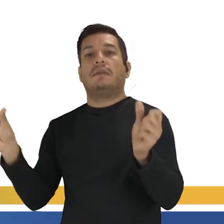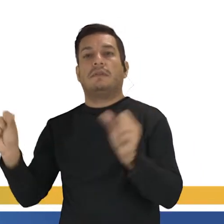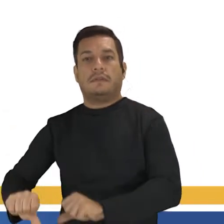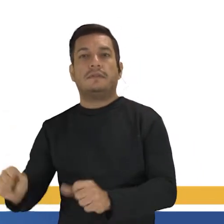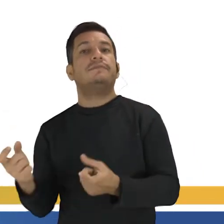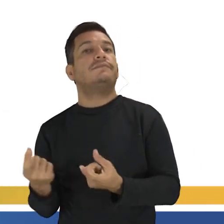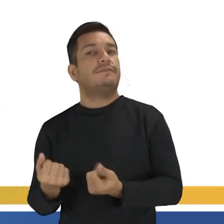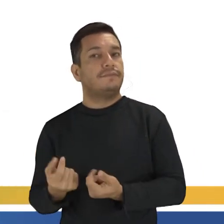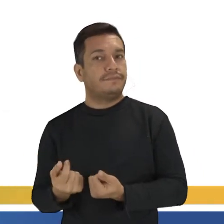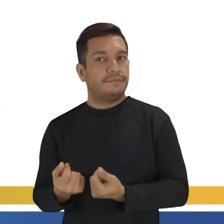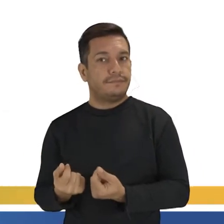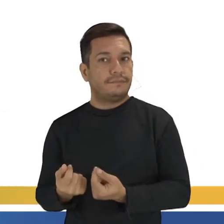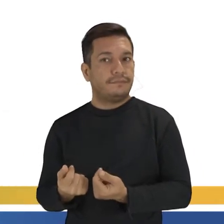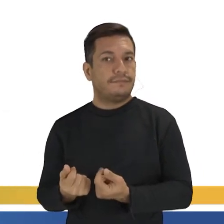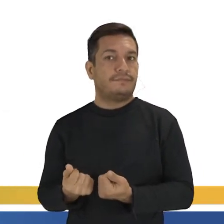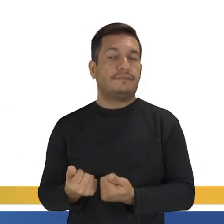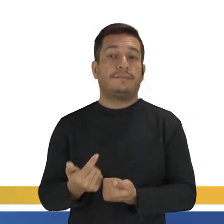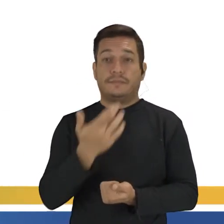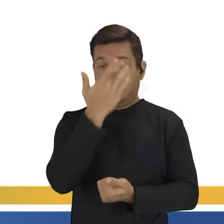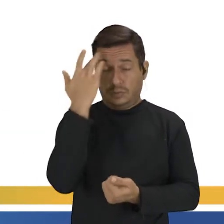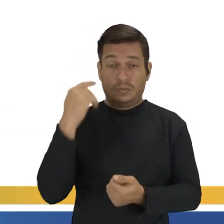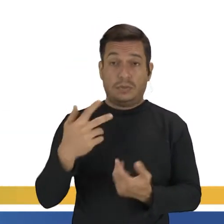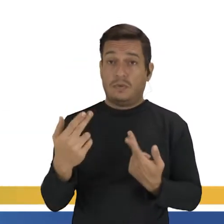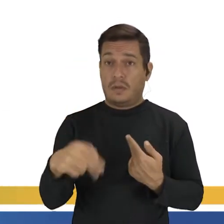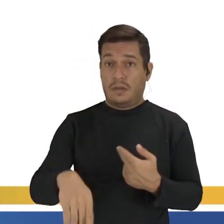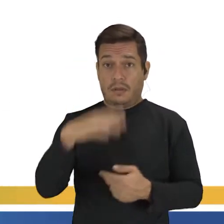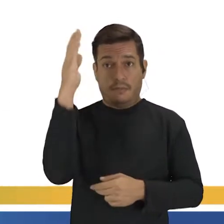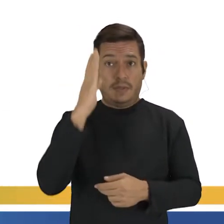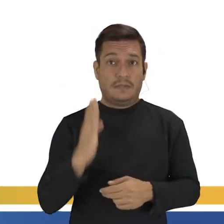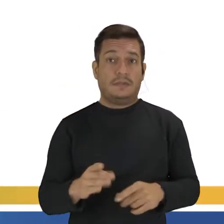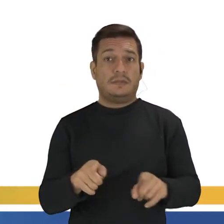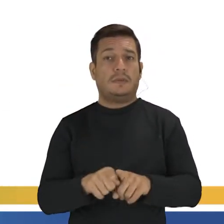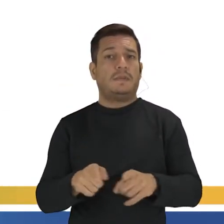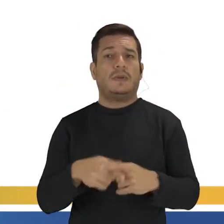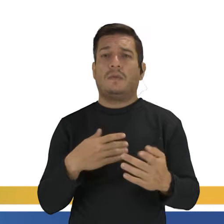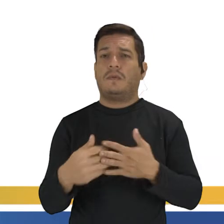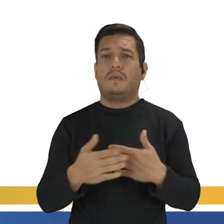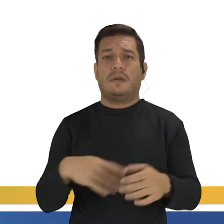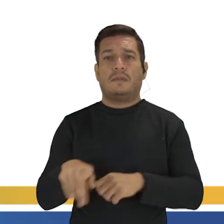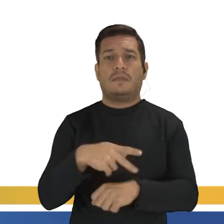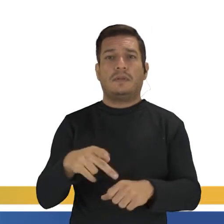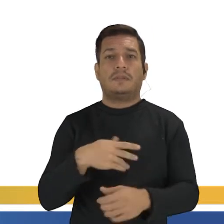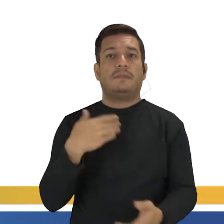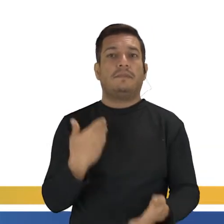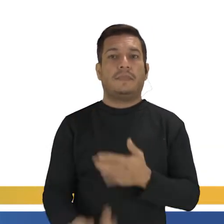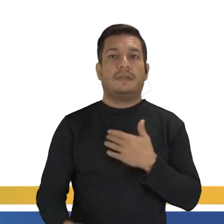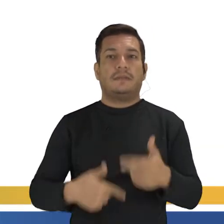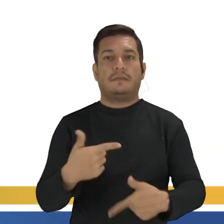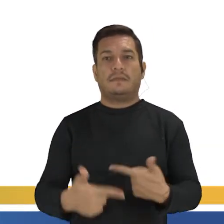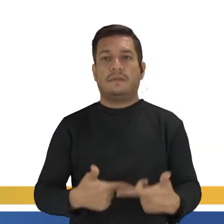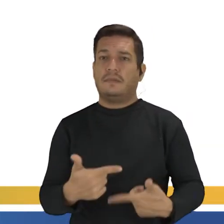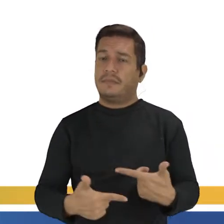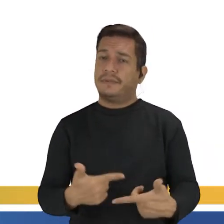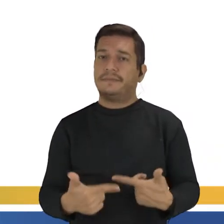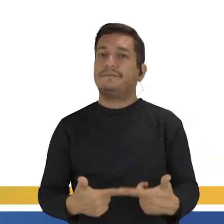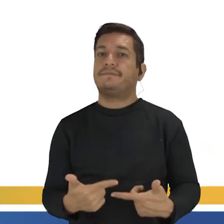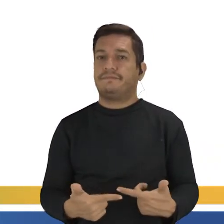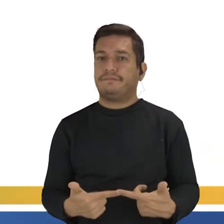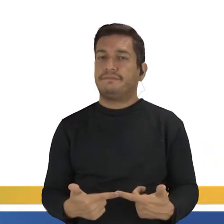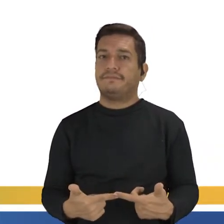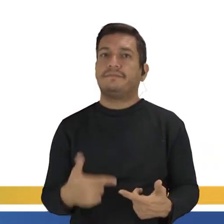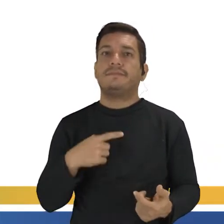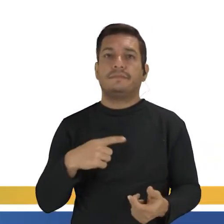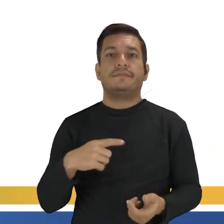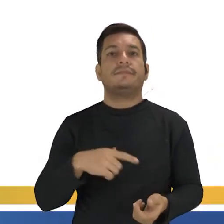econômica, né? Muitas pessoas, assim como no Brasil, assim como em outros países, perderam os empregos, né? Então, a gente tem um